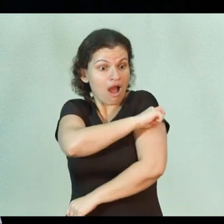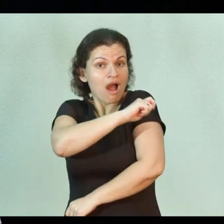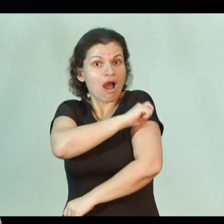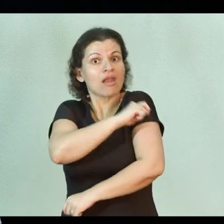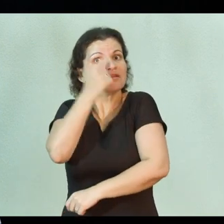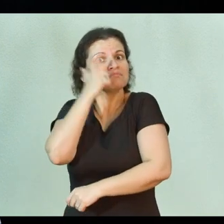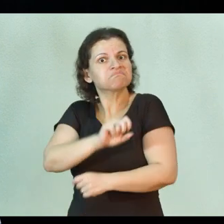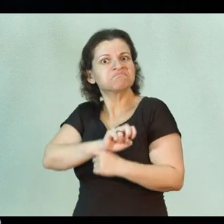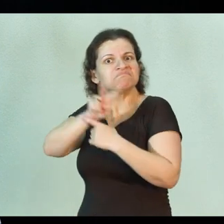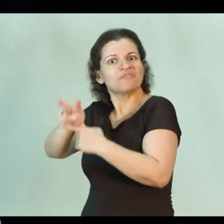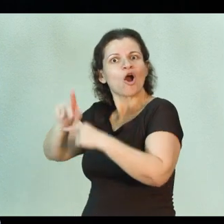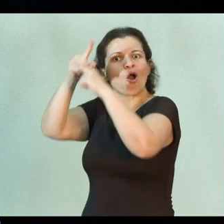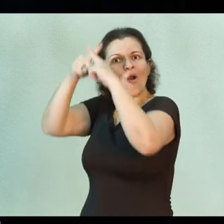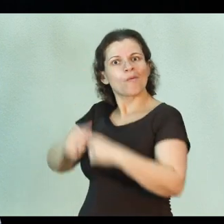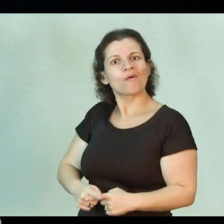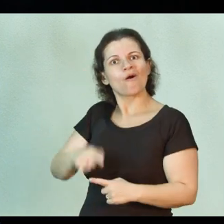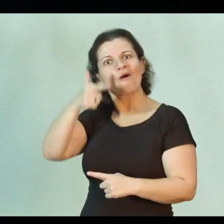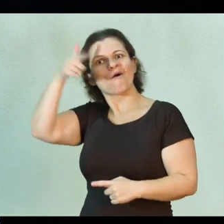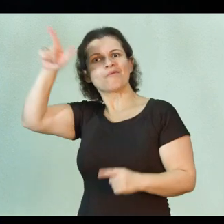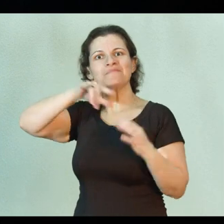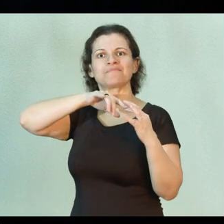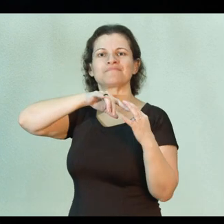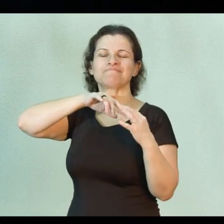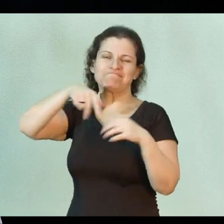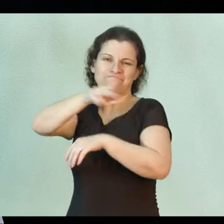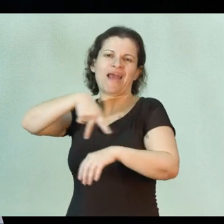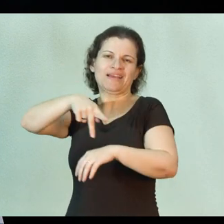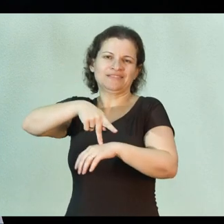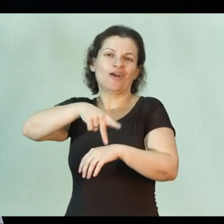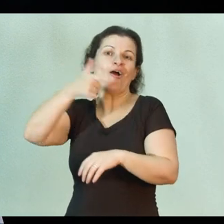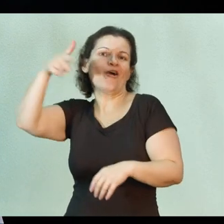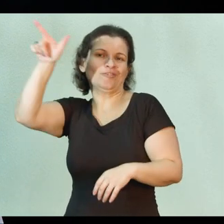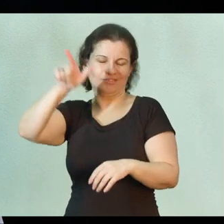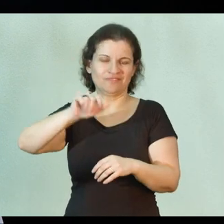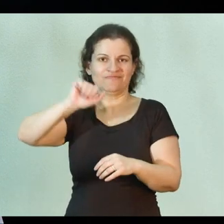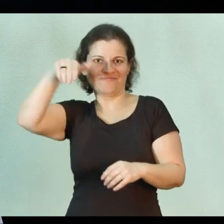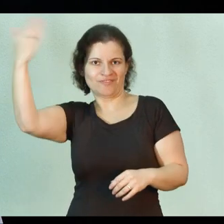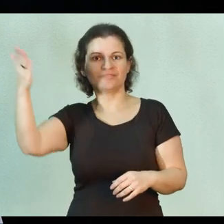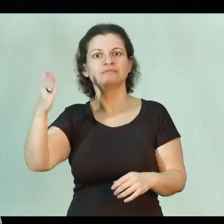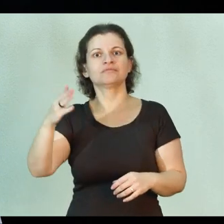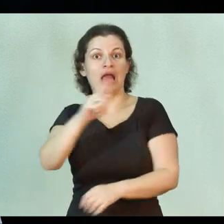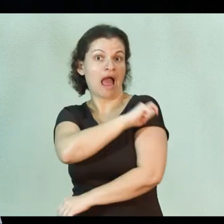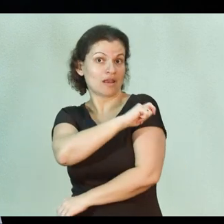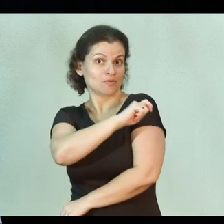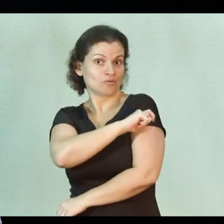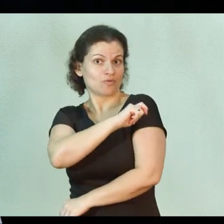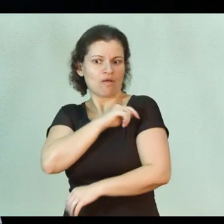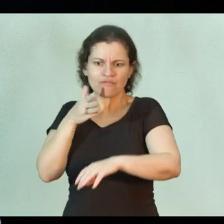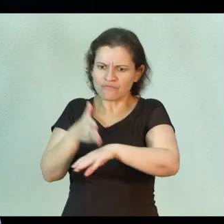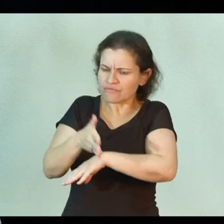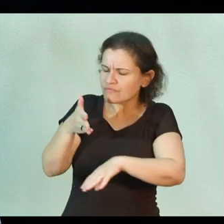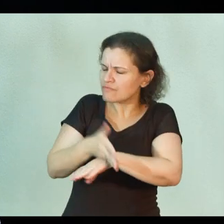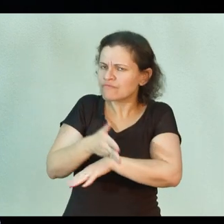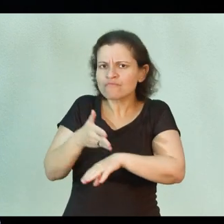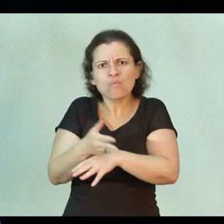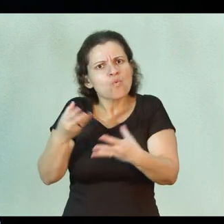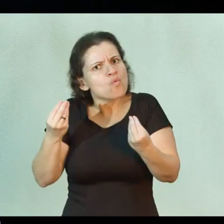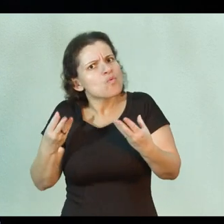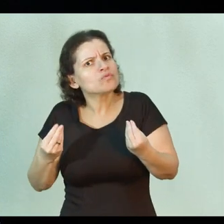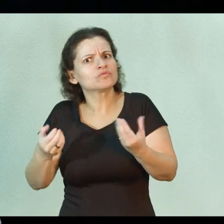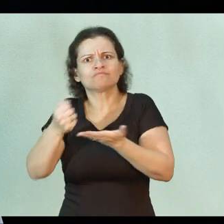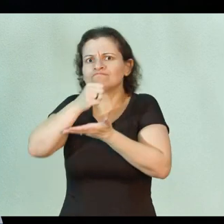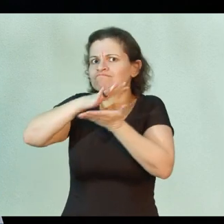participem de competições internacionais. Os estudantes se envolvem muito nessas